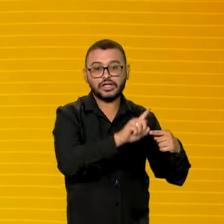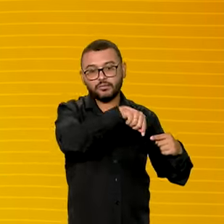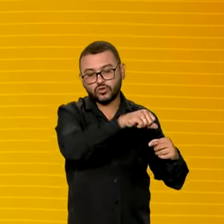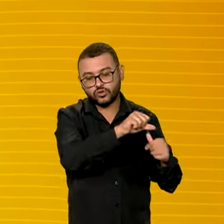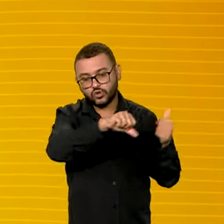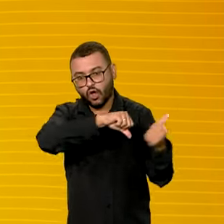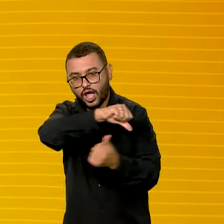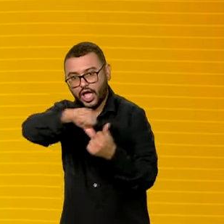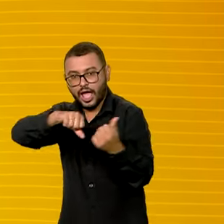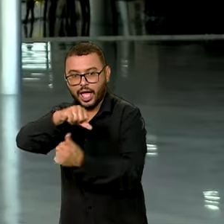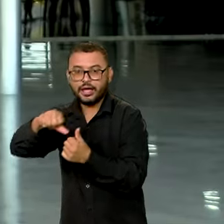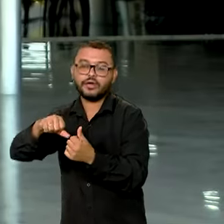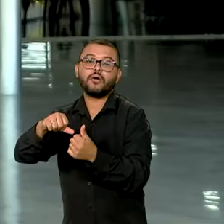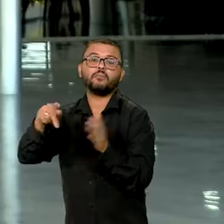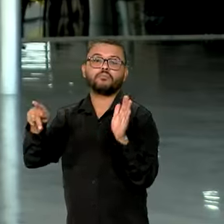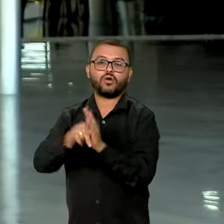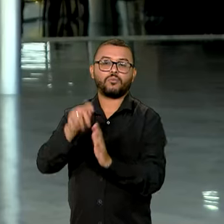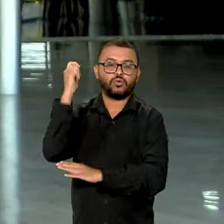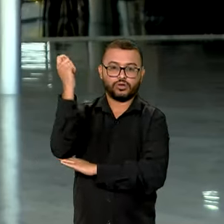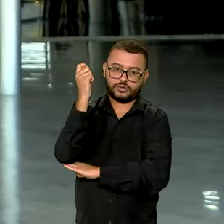municípios do Rio Grande do Sul.